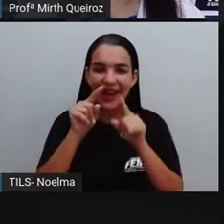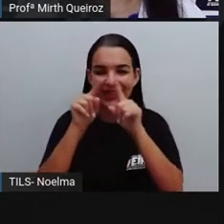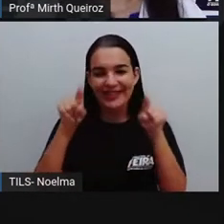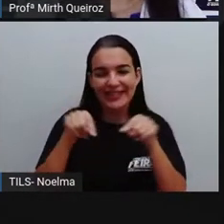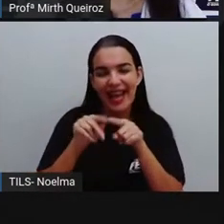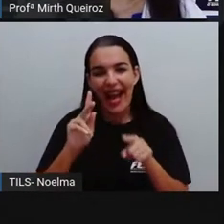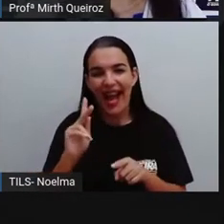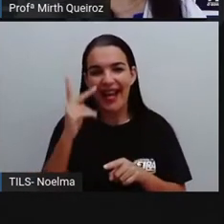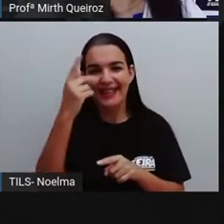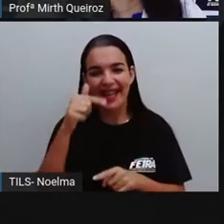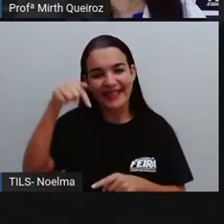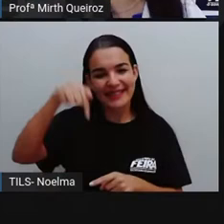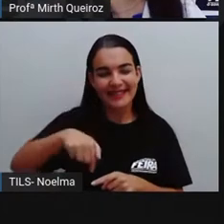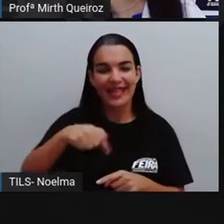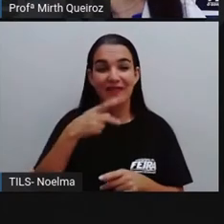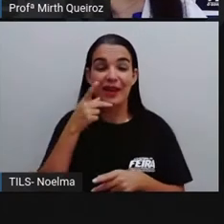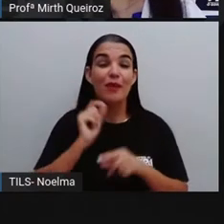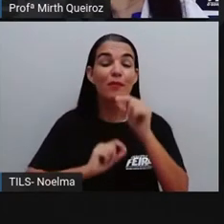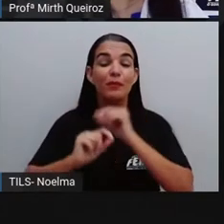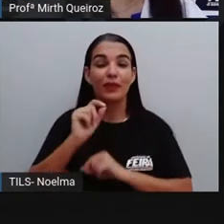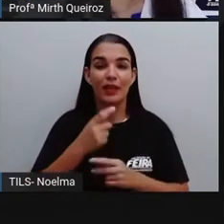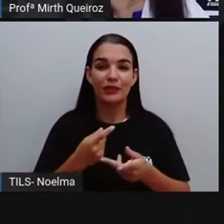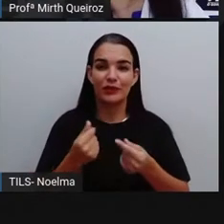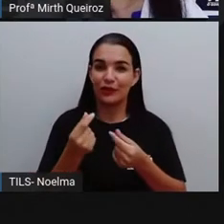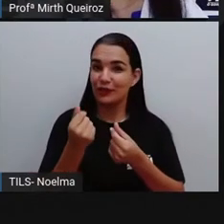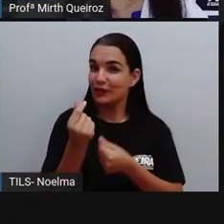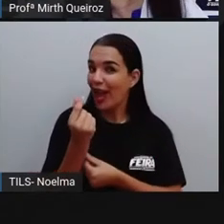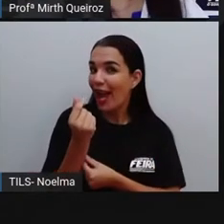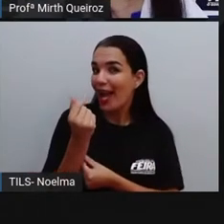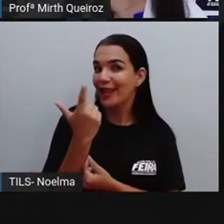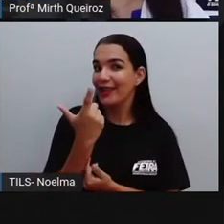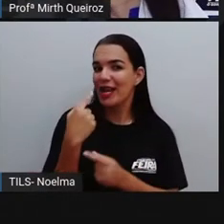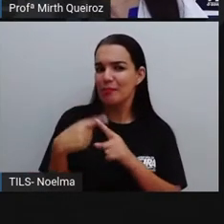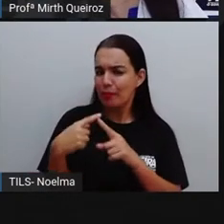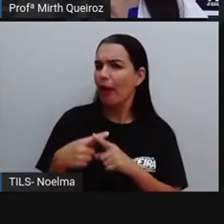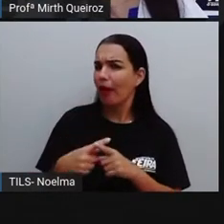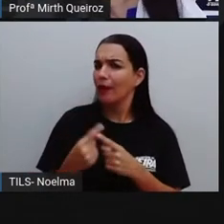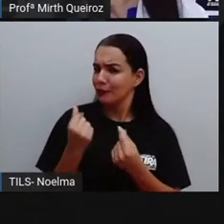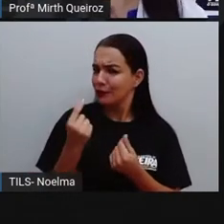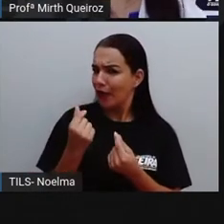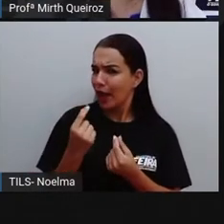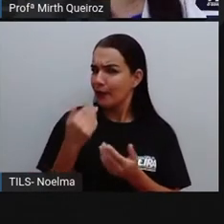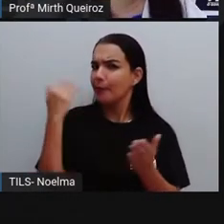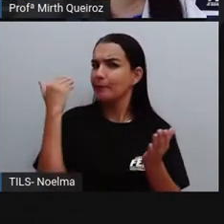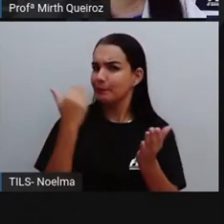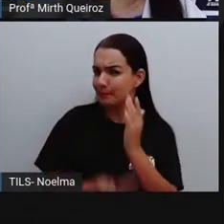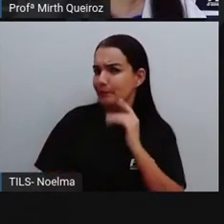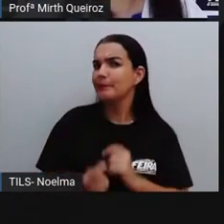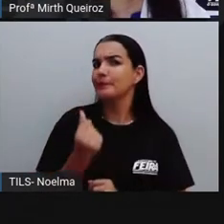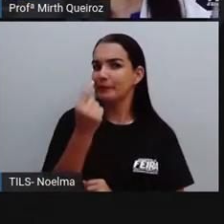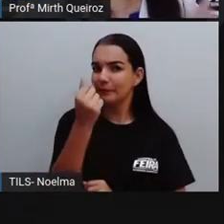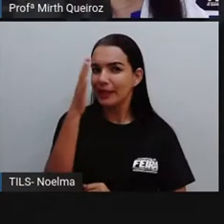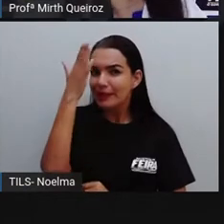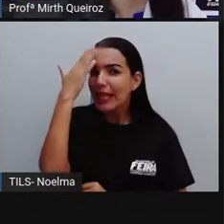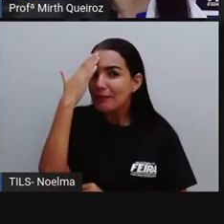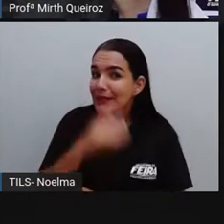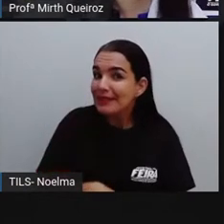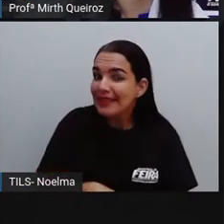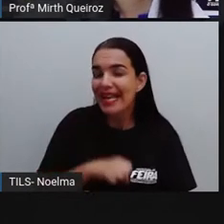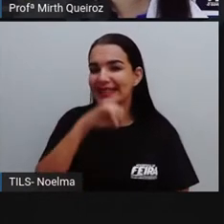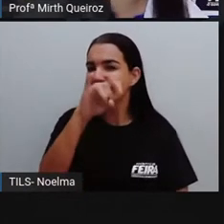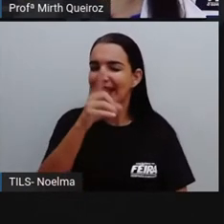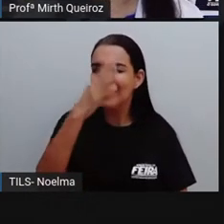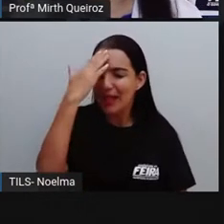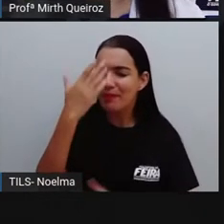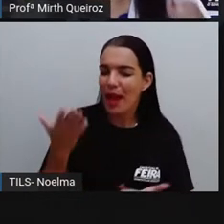aqui, falando sobre o dinheiro. Porque dinheiro custa dinheiro. Vocês sabiam disso? Então, se não sabiam,